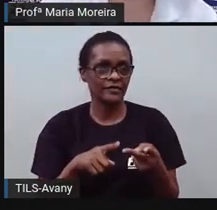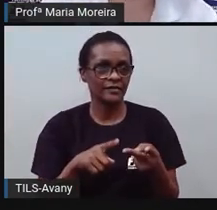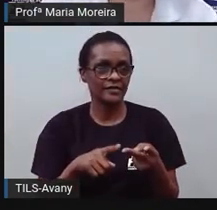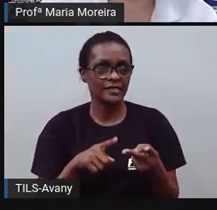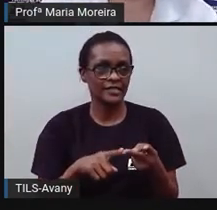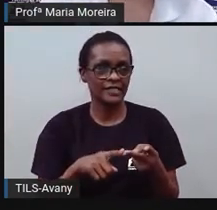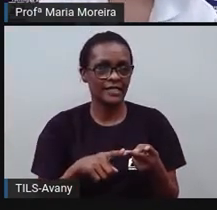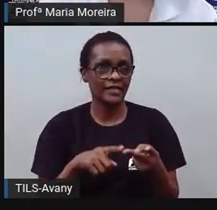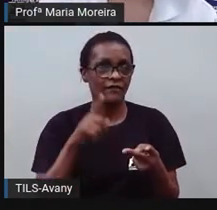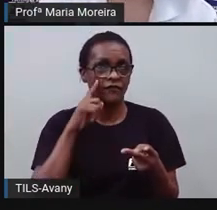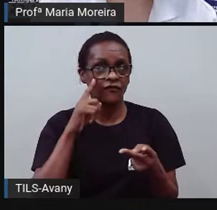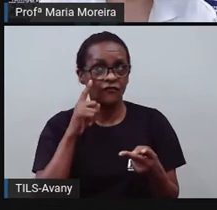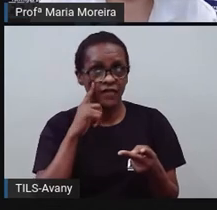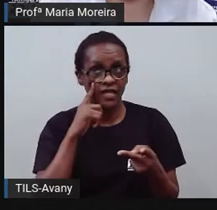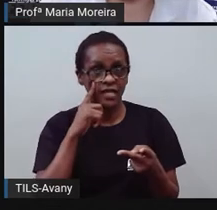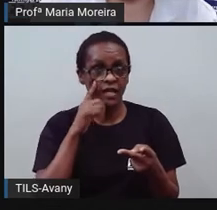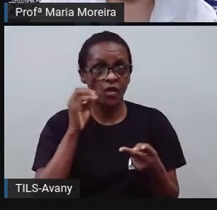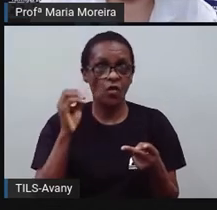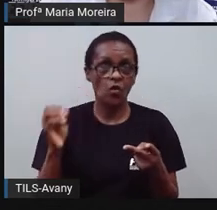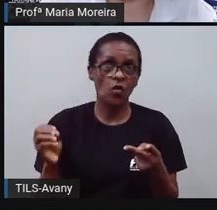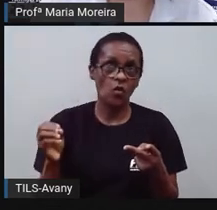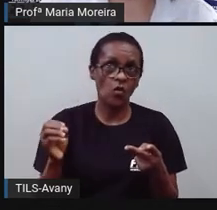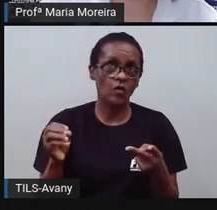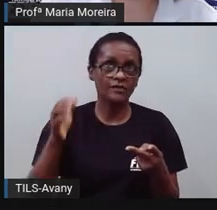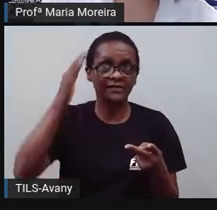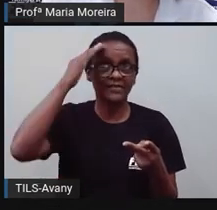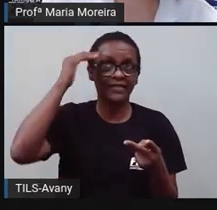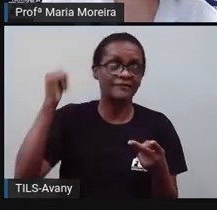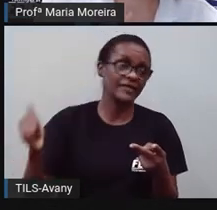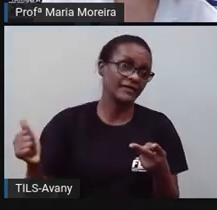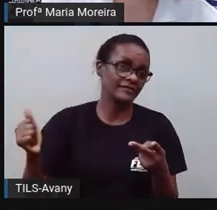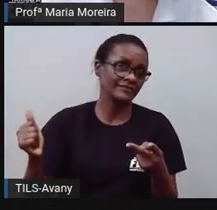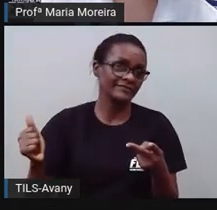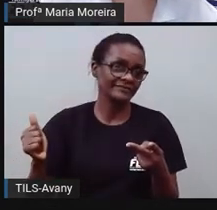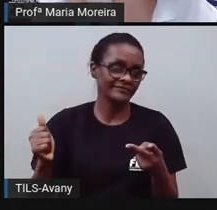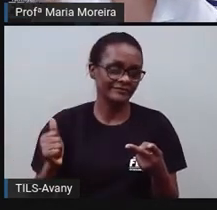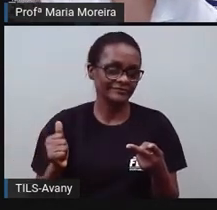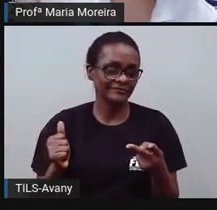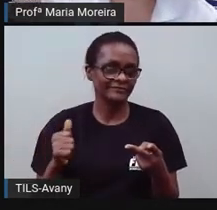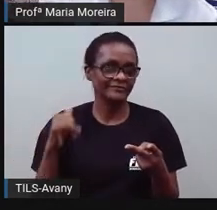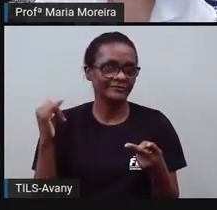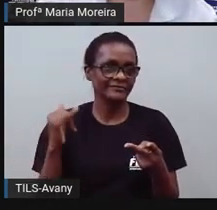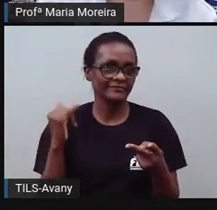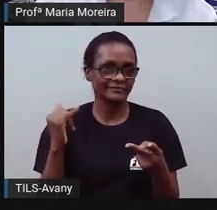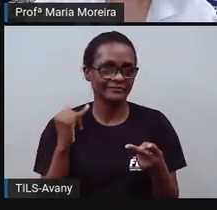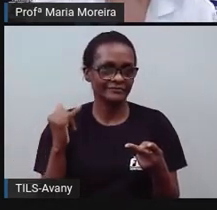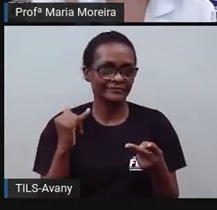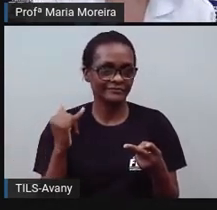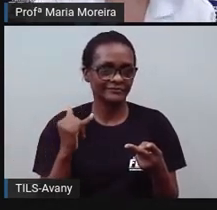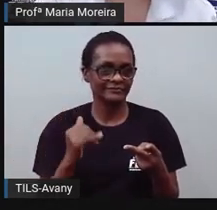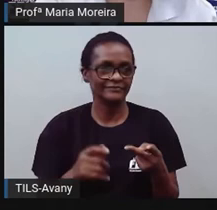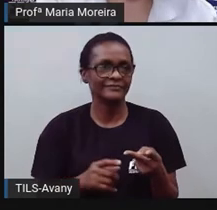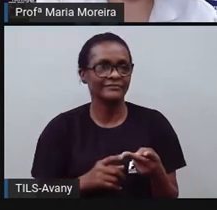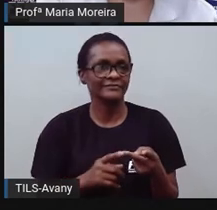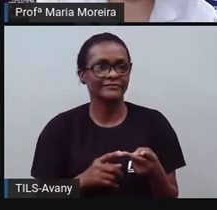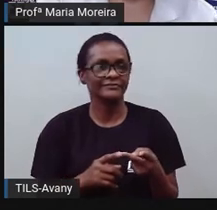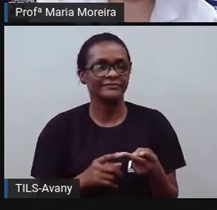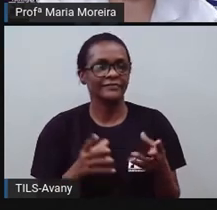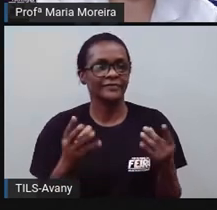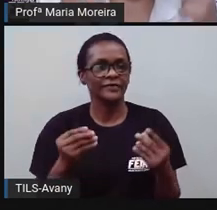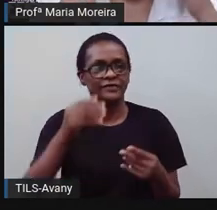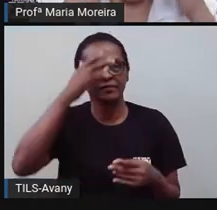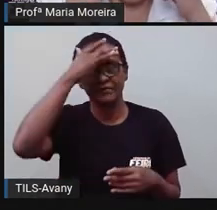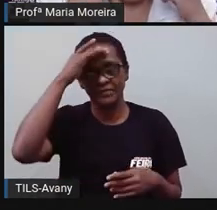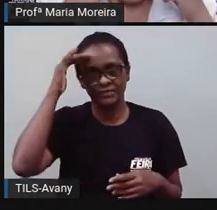dentro do quê? Da notícia. Mas aí a gente vai adentrar isso aí mais lá na frente. Grande maioria das